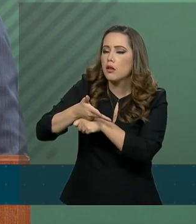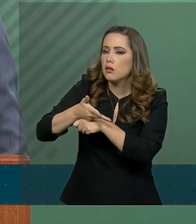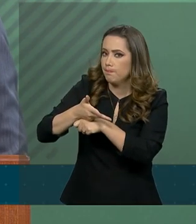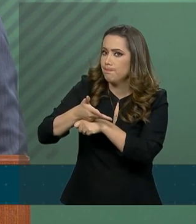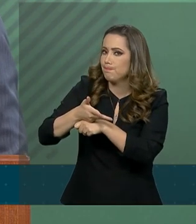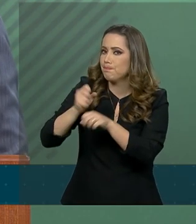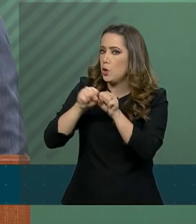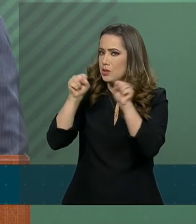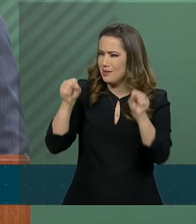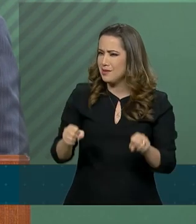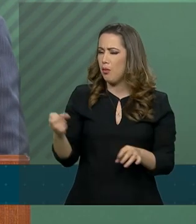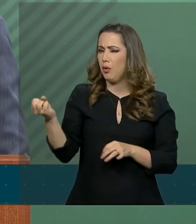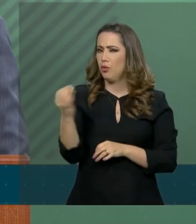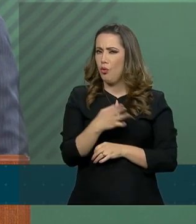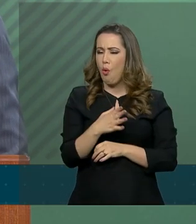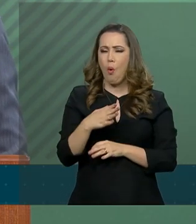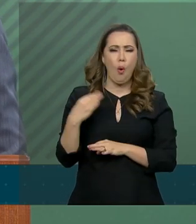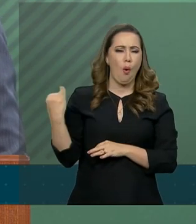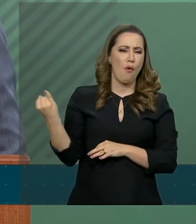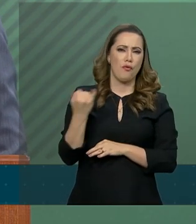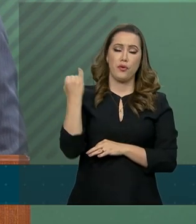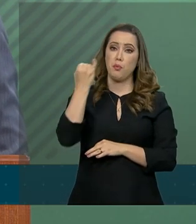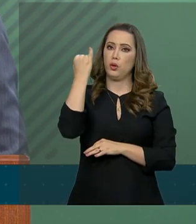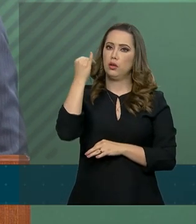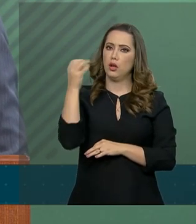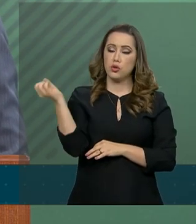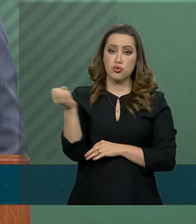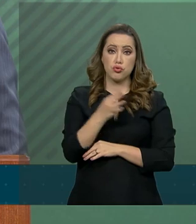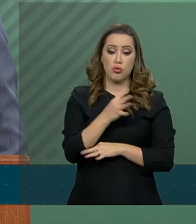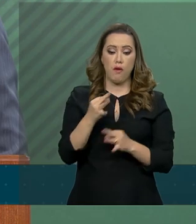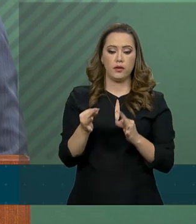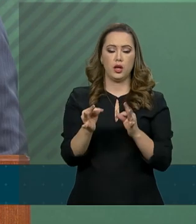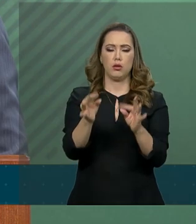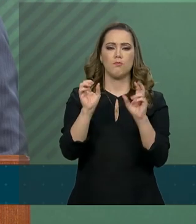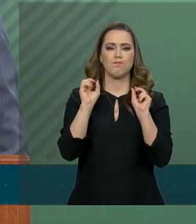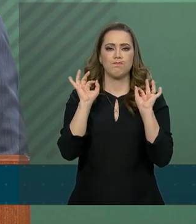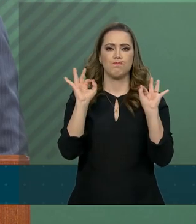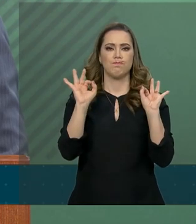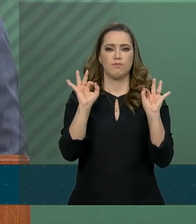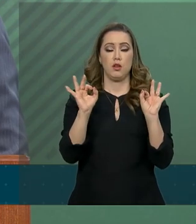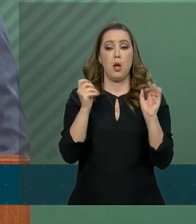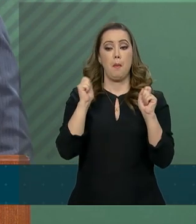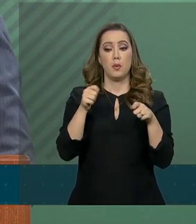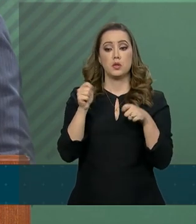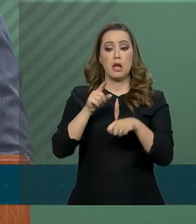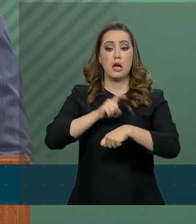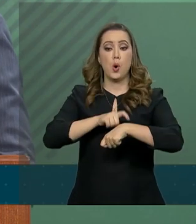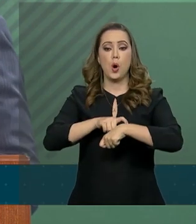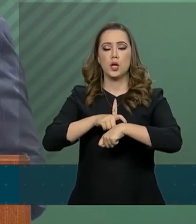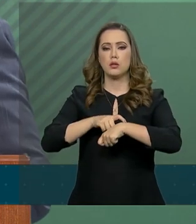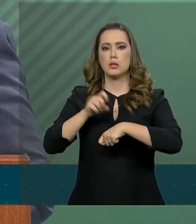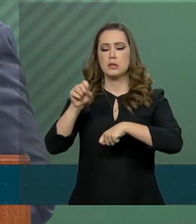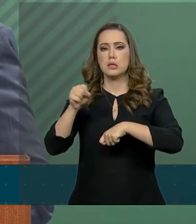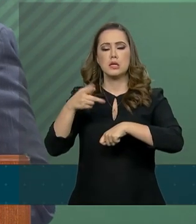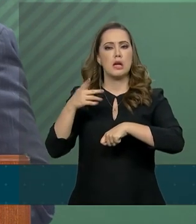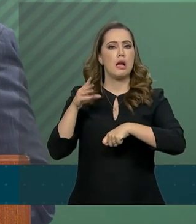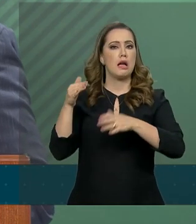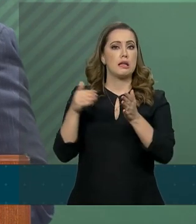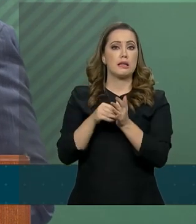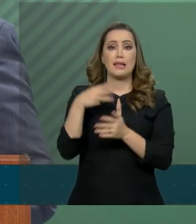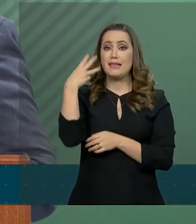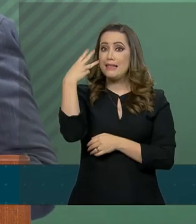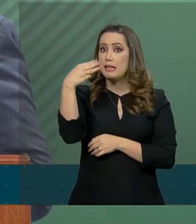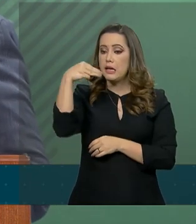sistema de altíssima resolução permitirá o acompanhamento em tempo real com detalhamentos de até 3